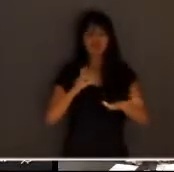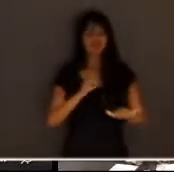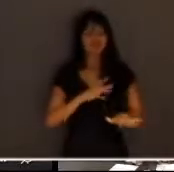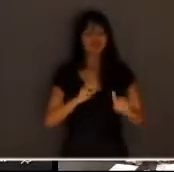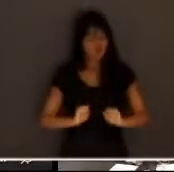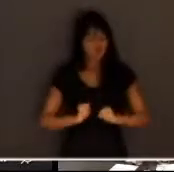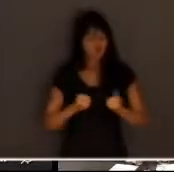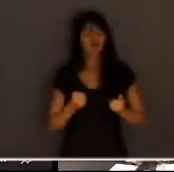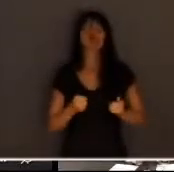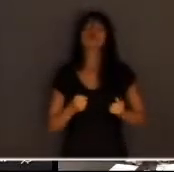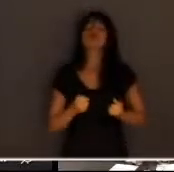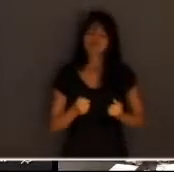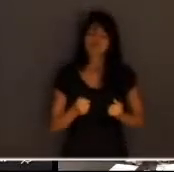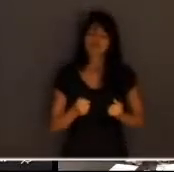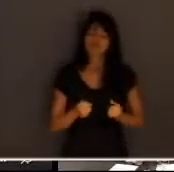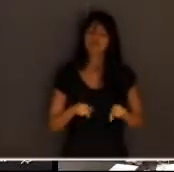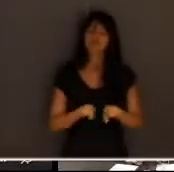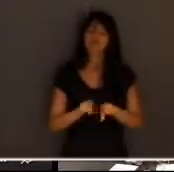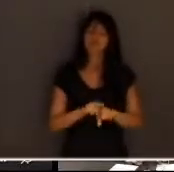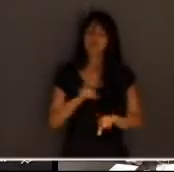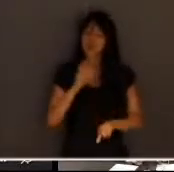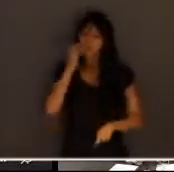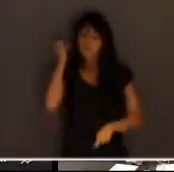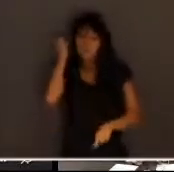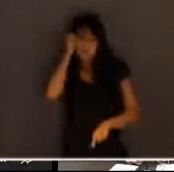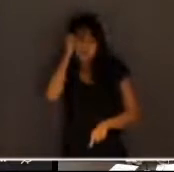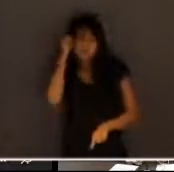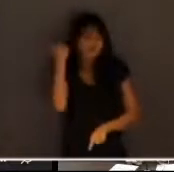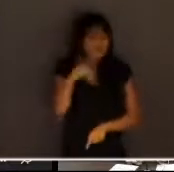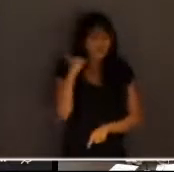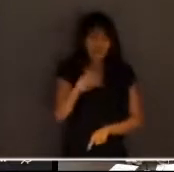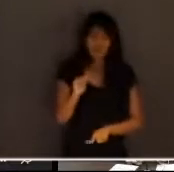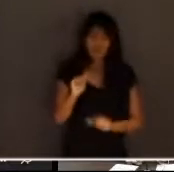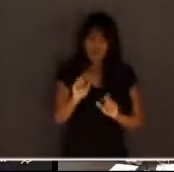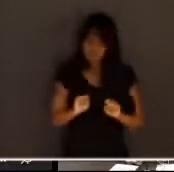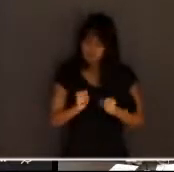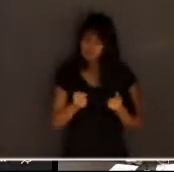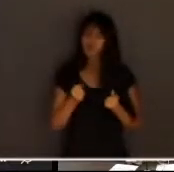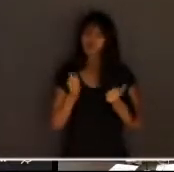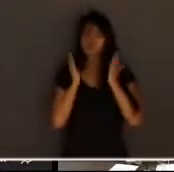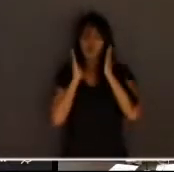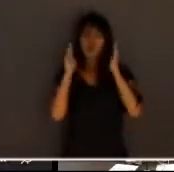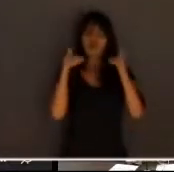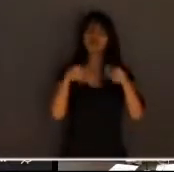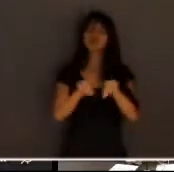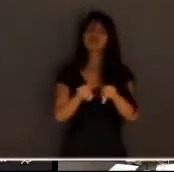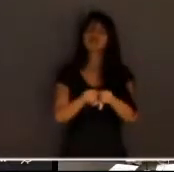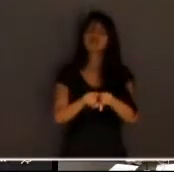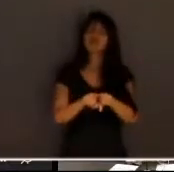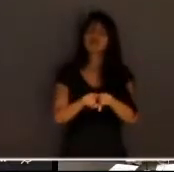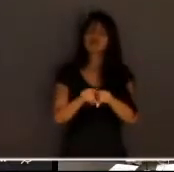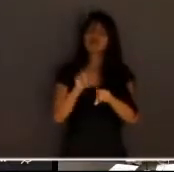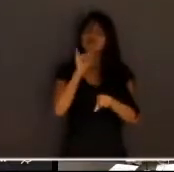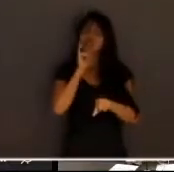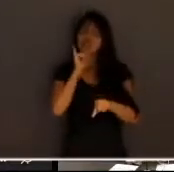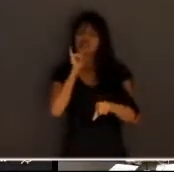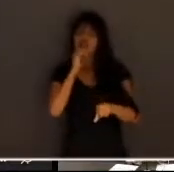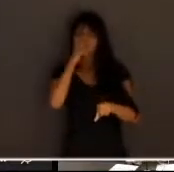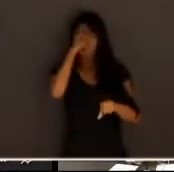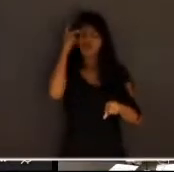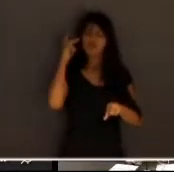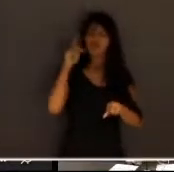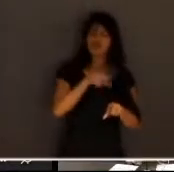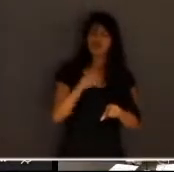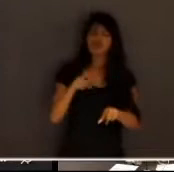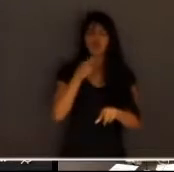ansiedade e partirmos sem arrependimento chegarmos sem medo chegarmos focados aquilo que Bulhões Pedreira dizia